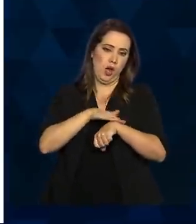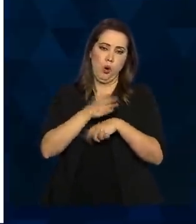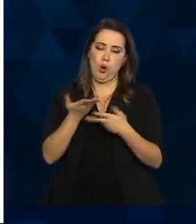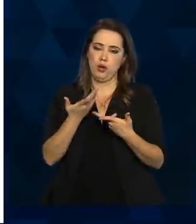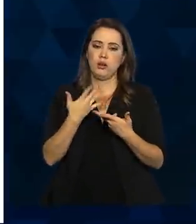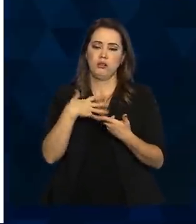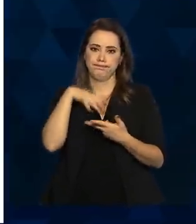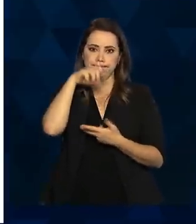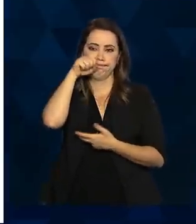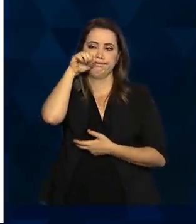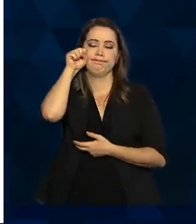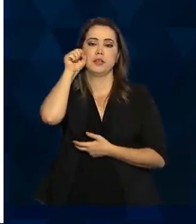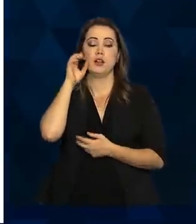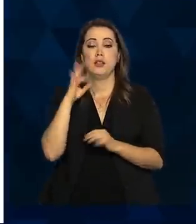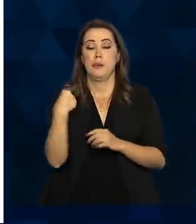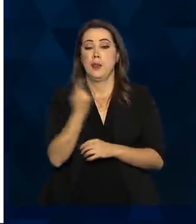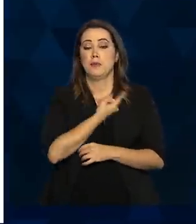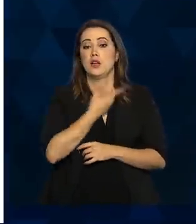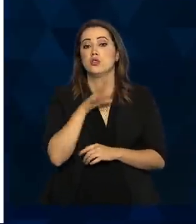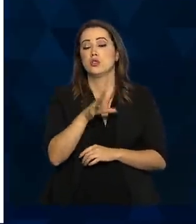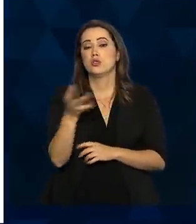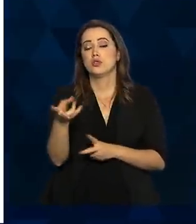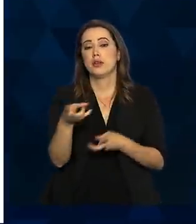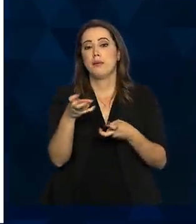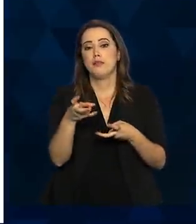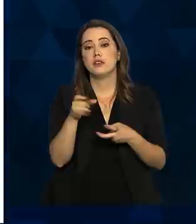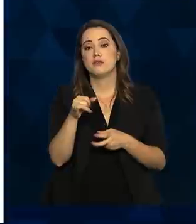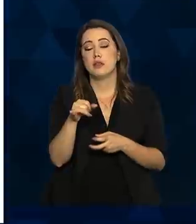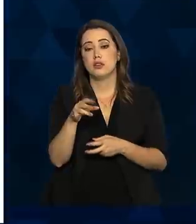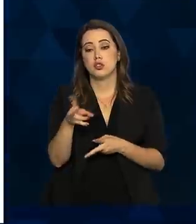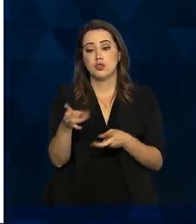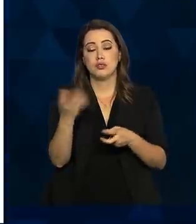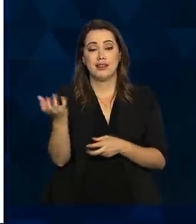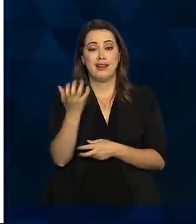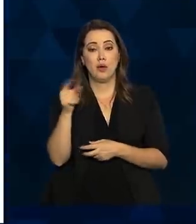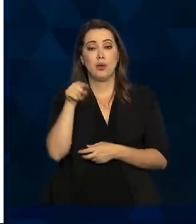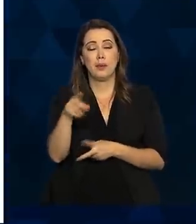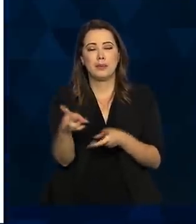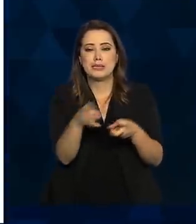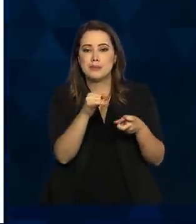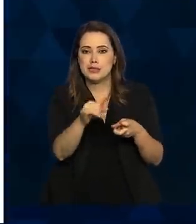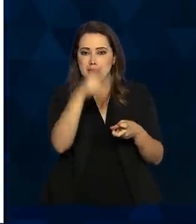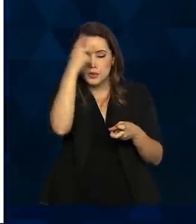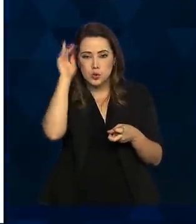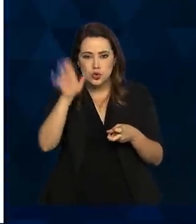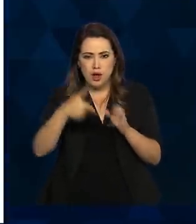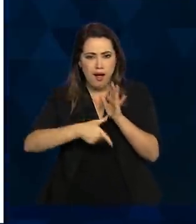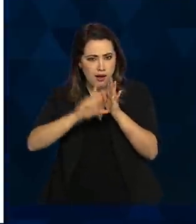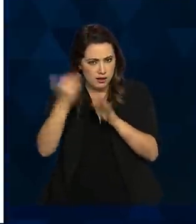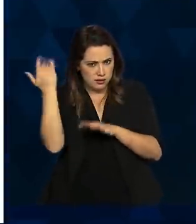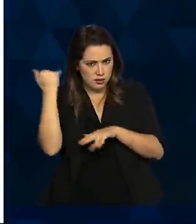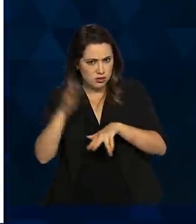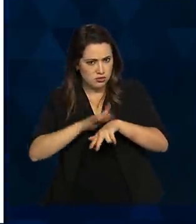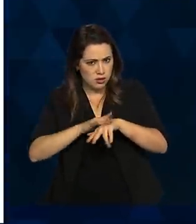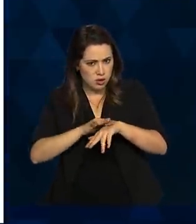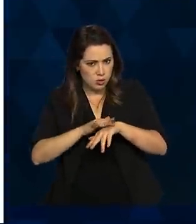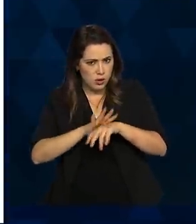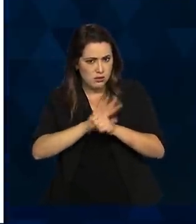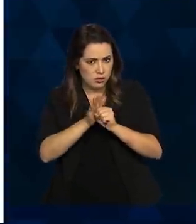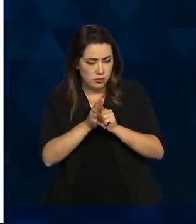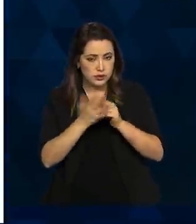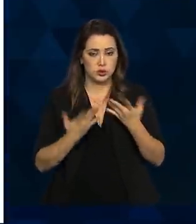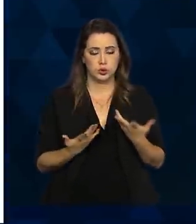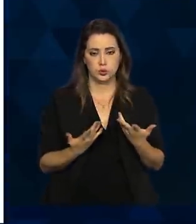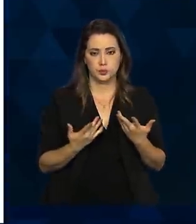saúde. Nós aqui queremos avaliar a presença de anticorpos. Próximo, por favor. Então, a apresentação é toda